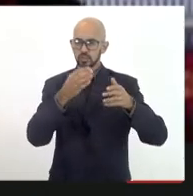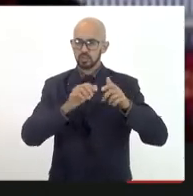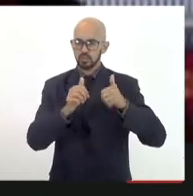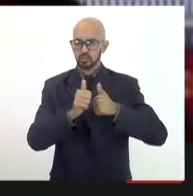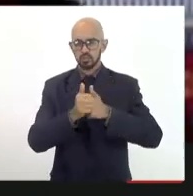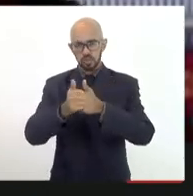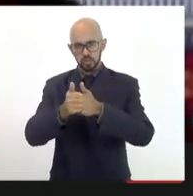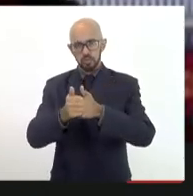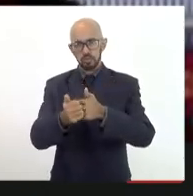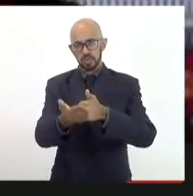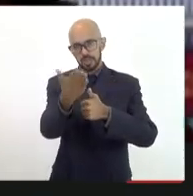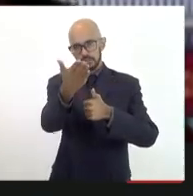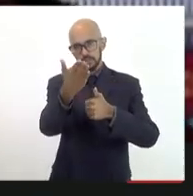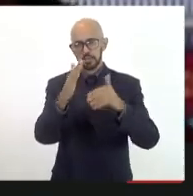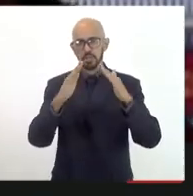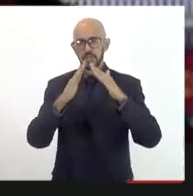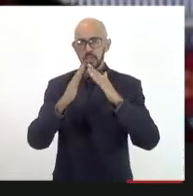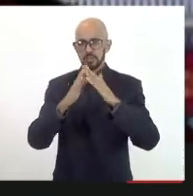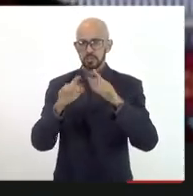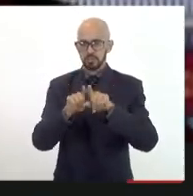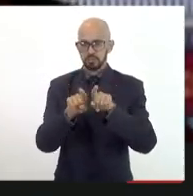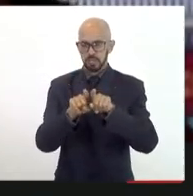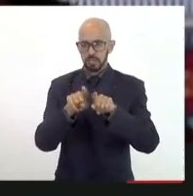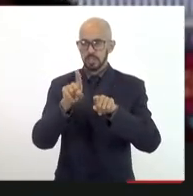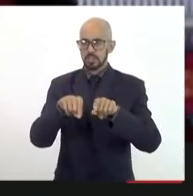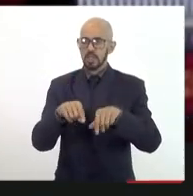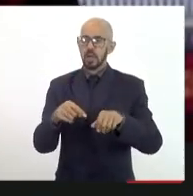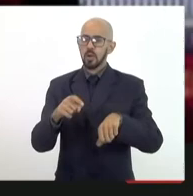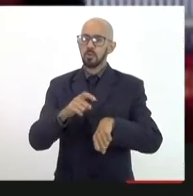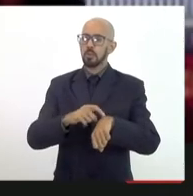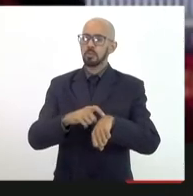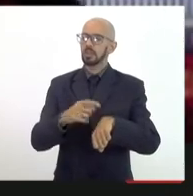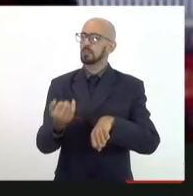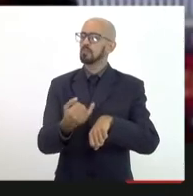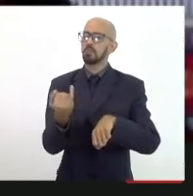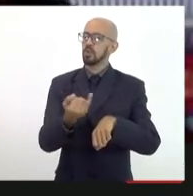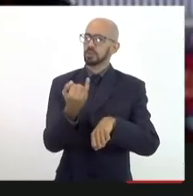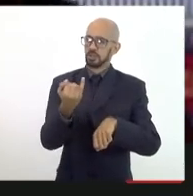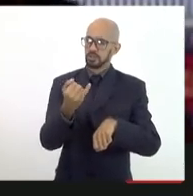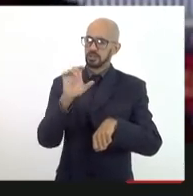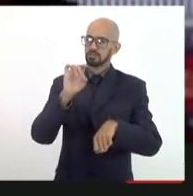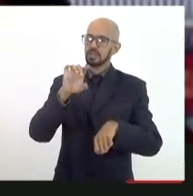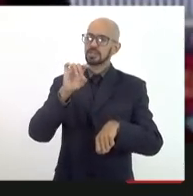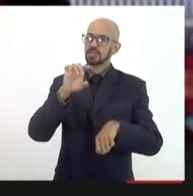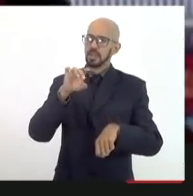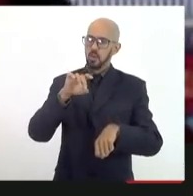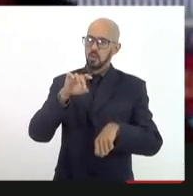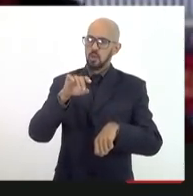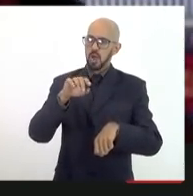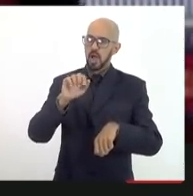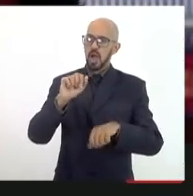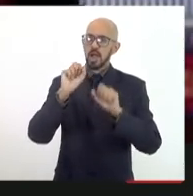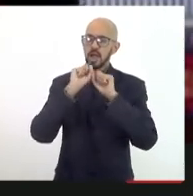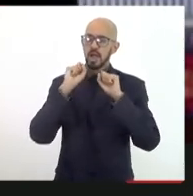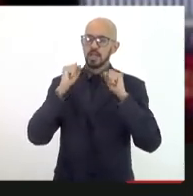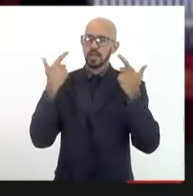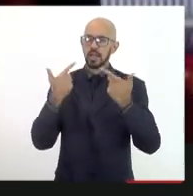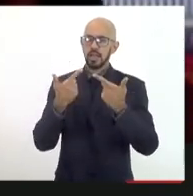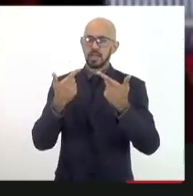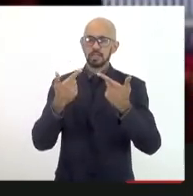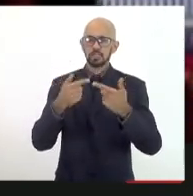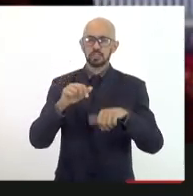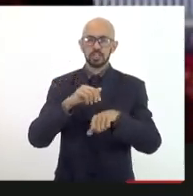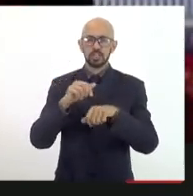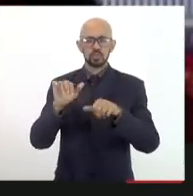importante é um momento ímpar para nós aqui no estado do Rio de Janeiro presidente a Assembleia Legislativa vem discutindo muito a necessidade de um planejamento